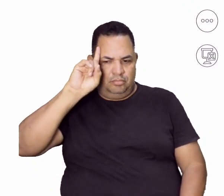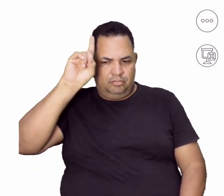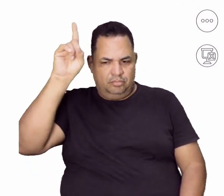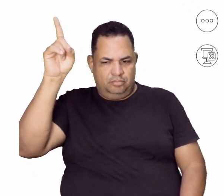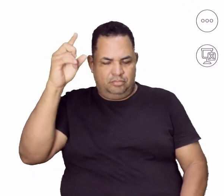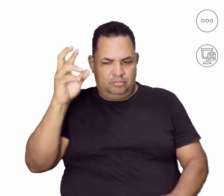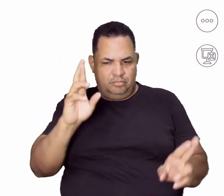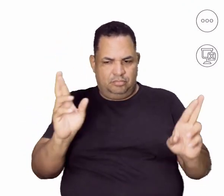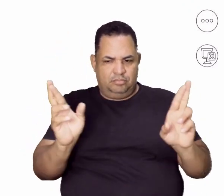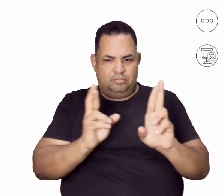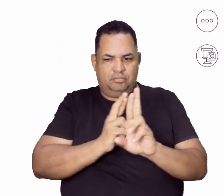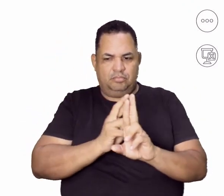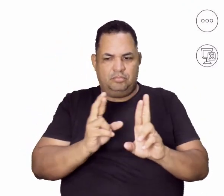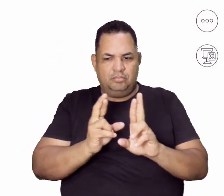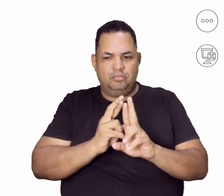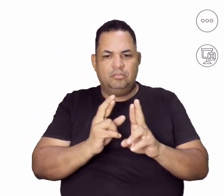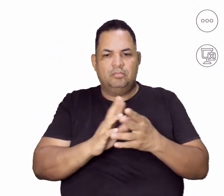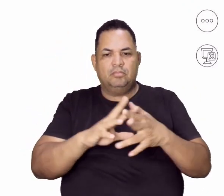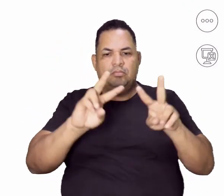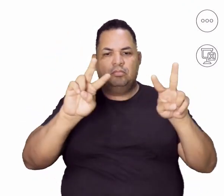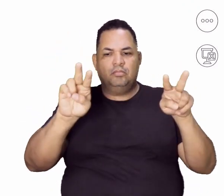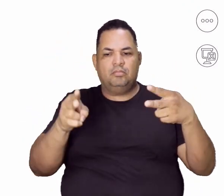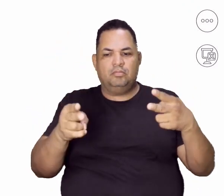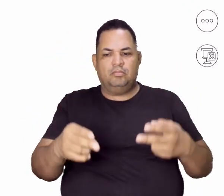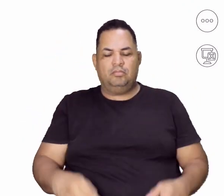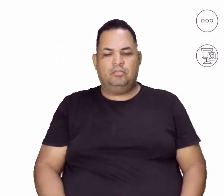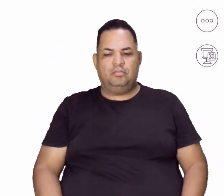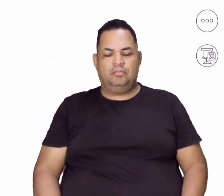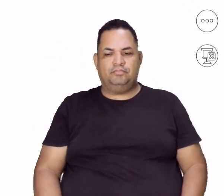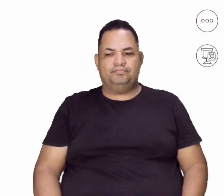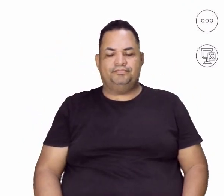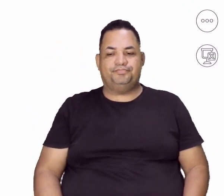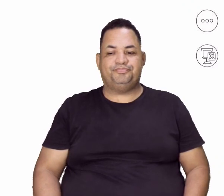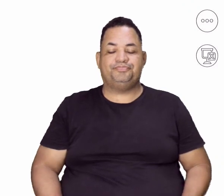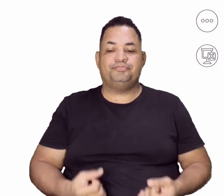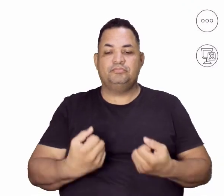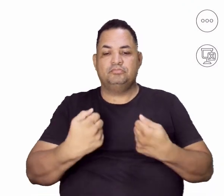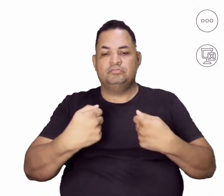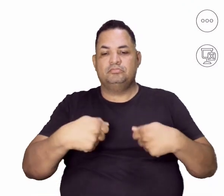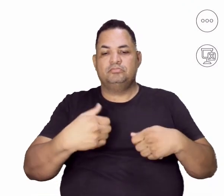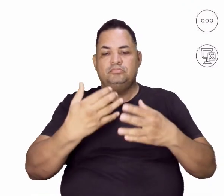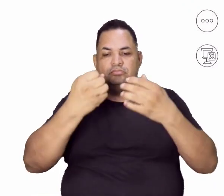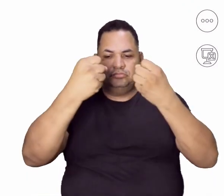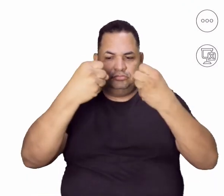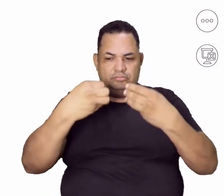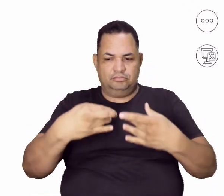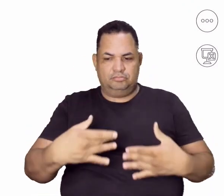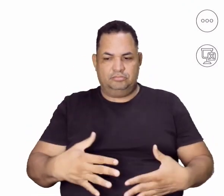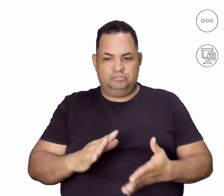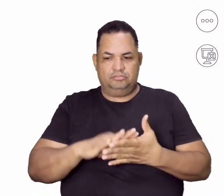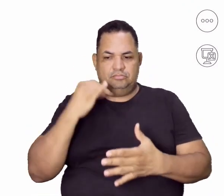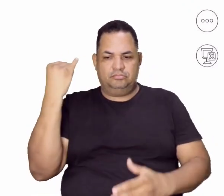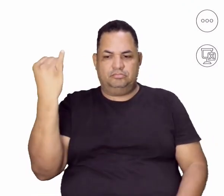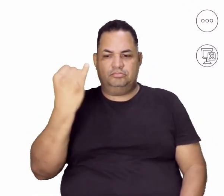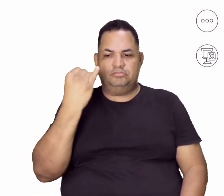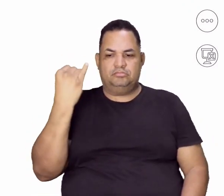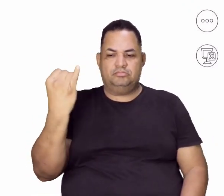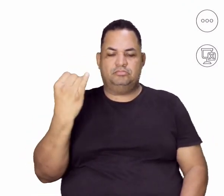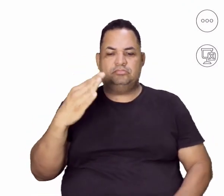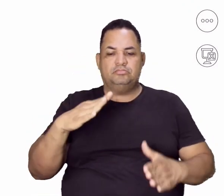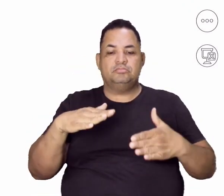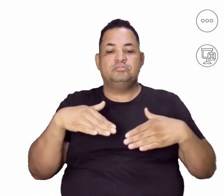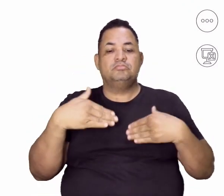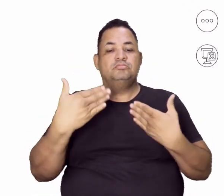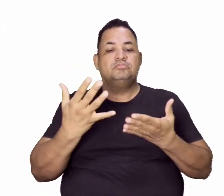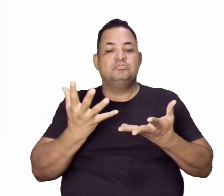relacionadas a essa temática. Para a gente poder abordar essa temática, é importante que você saiba qual